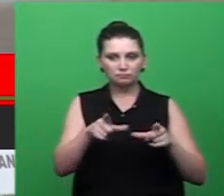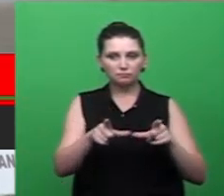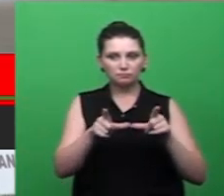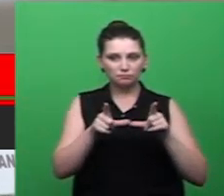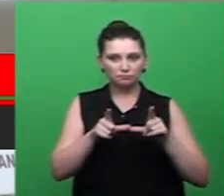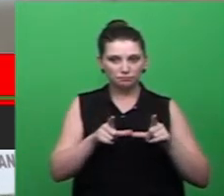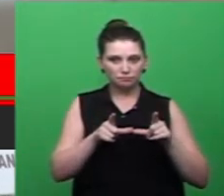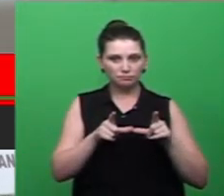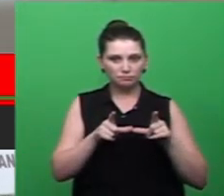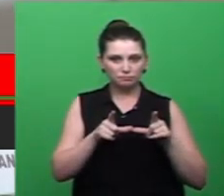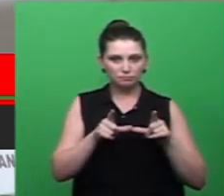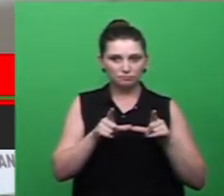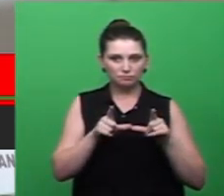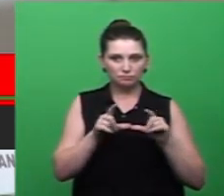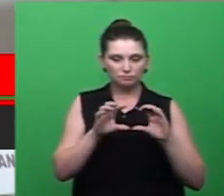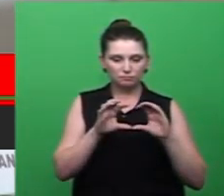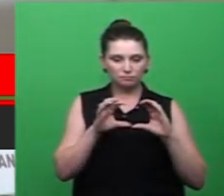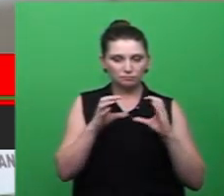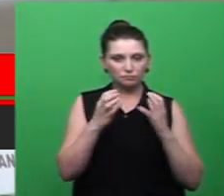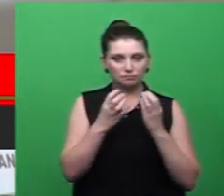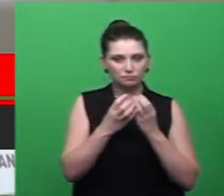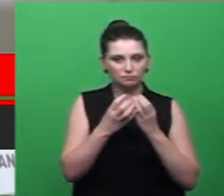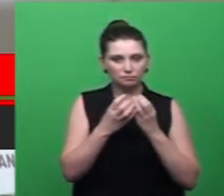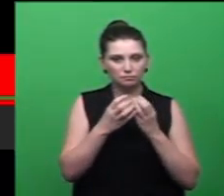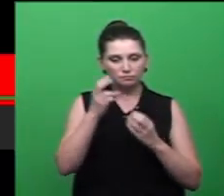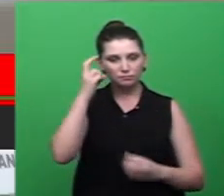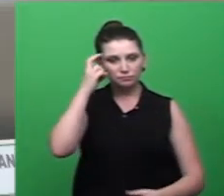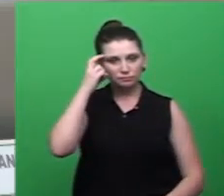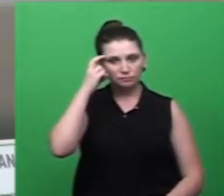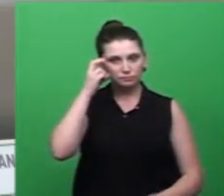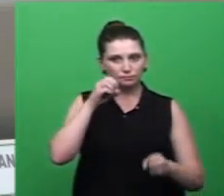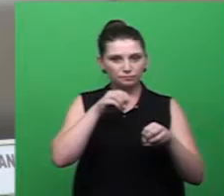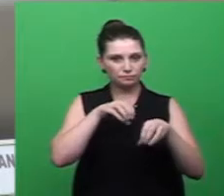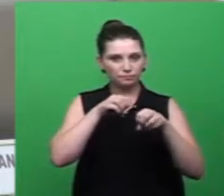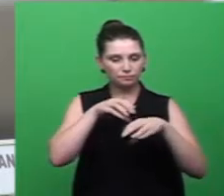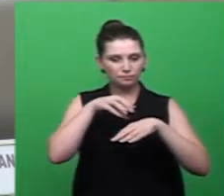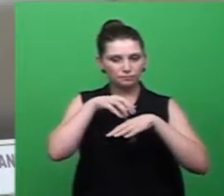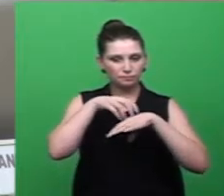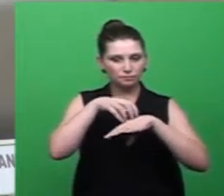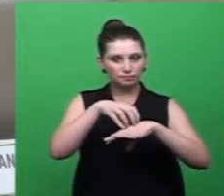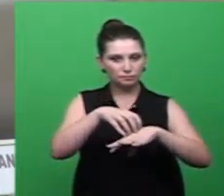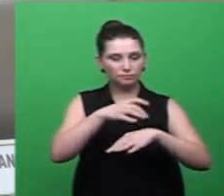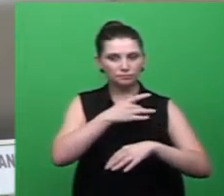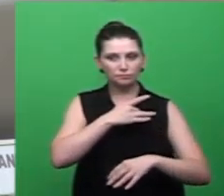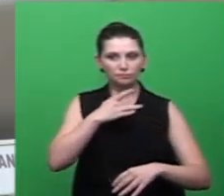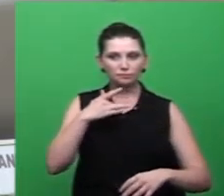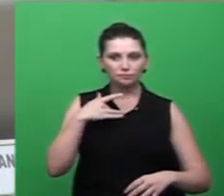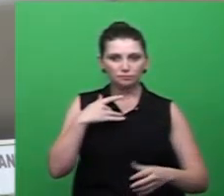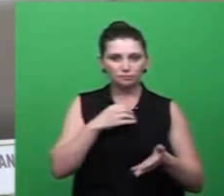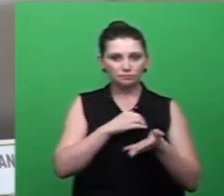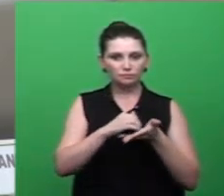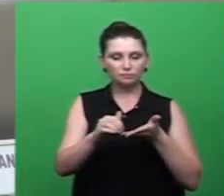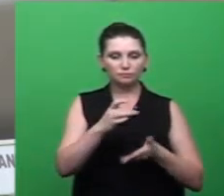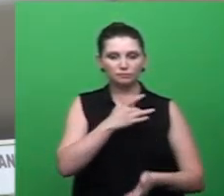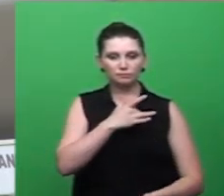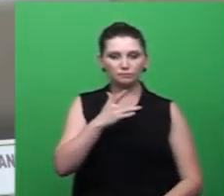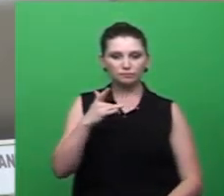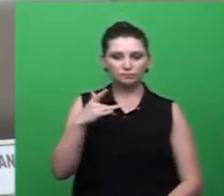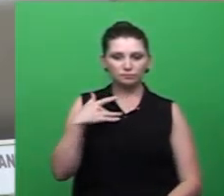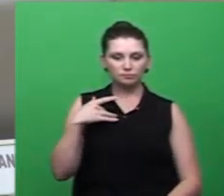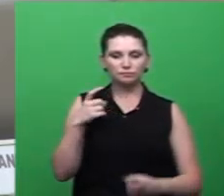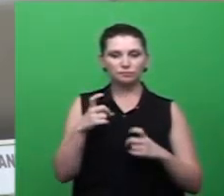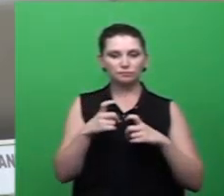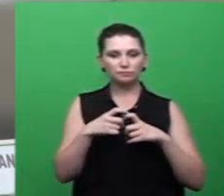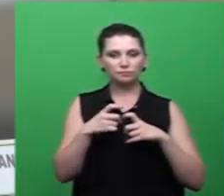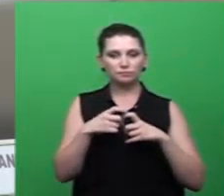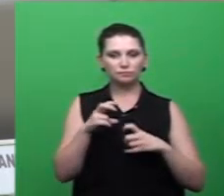Comissão de Educação, Cultura, Esportes, Turismo, Saúde, o secretário de Saúde do município, doutor